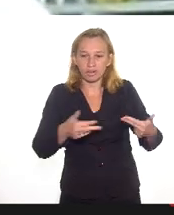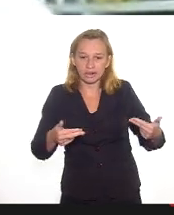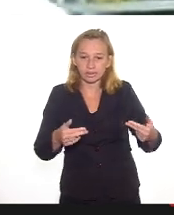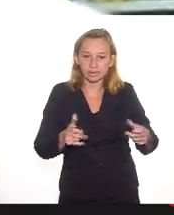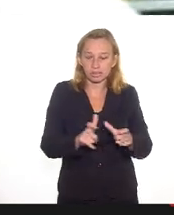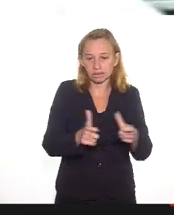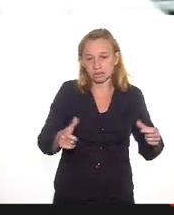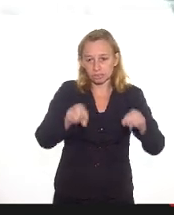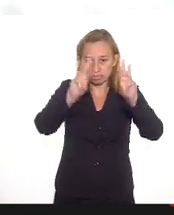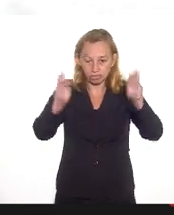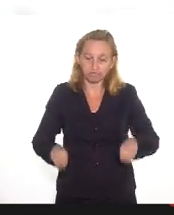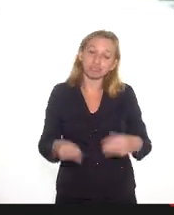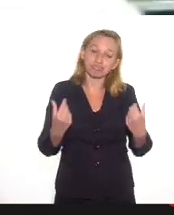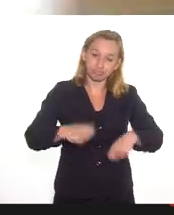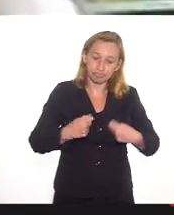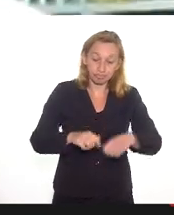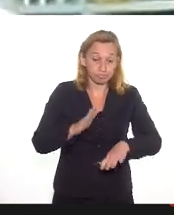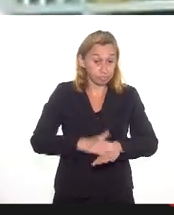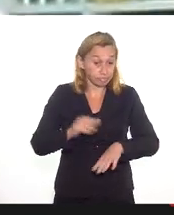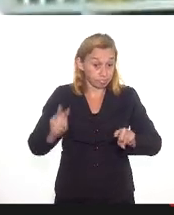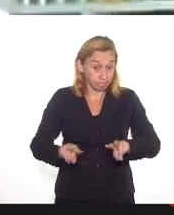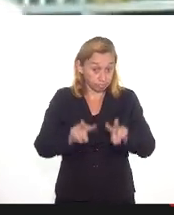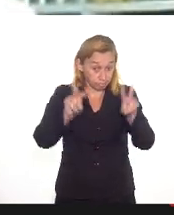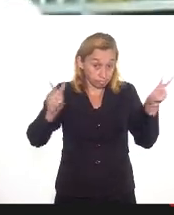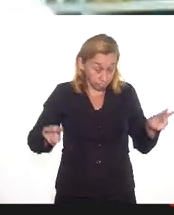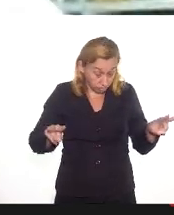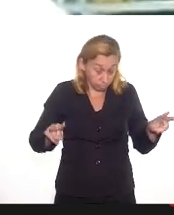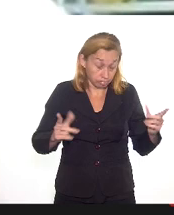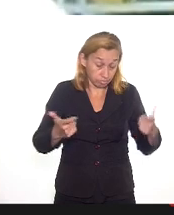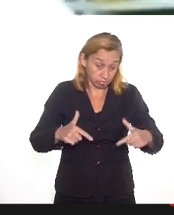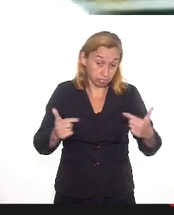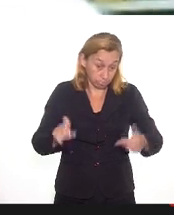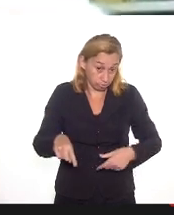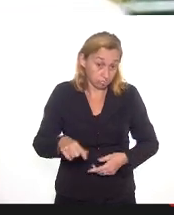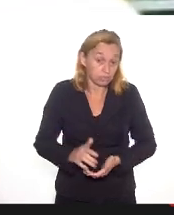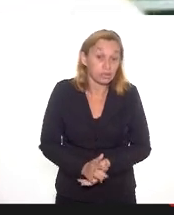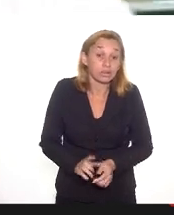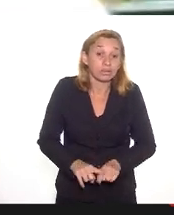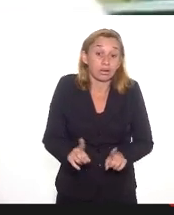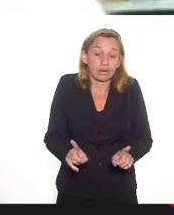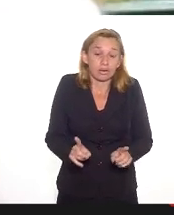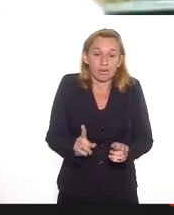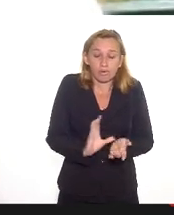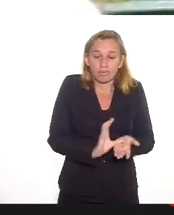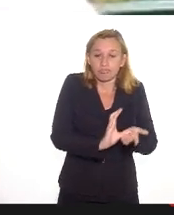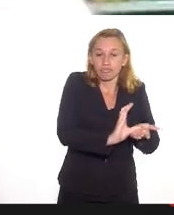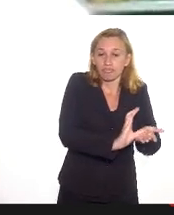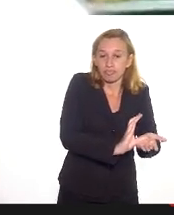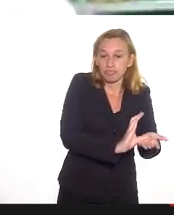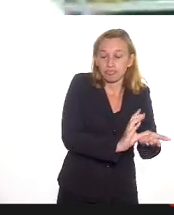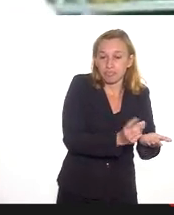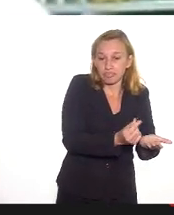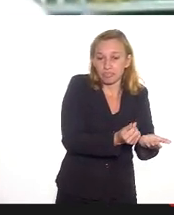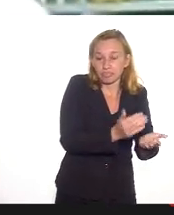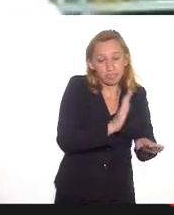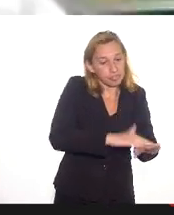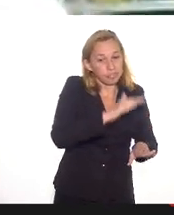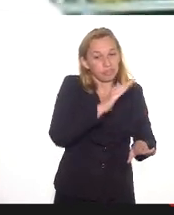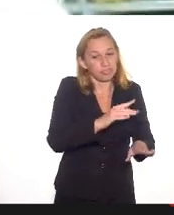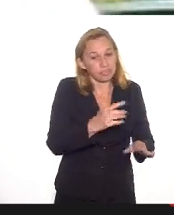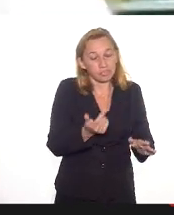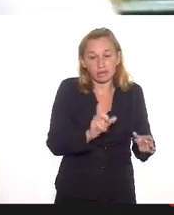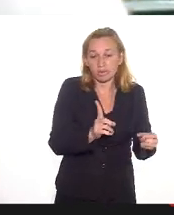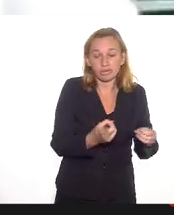precisam, para os museus que têm mais visibilidade, mas que consomem muito recurso e, muitas vezes, não dão o